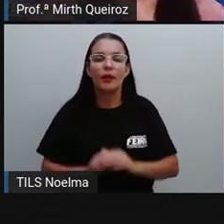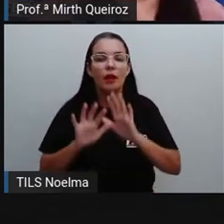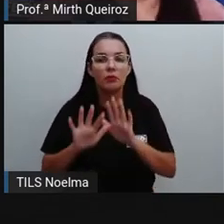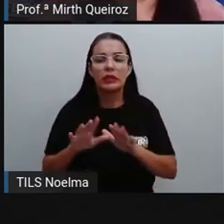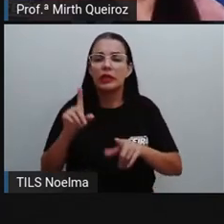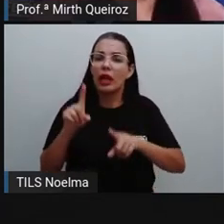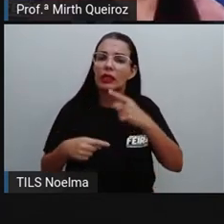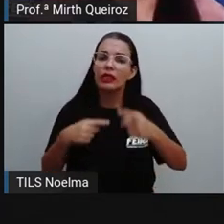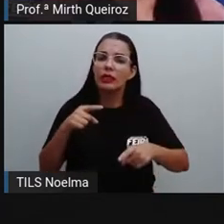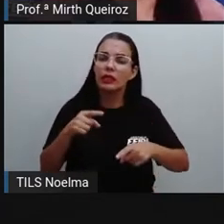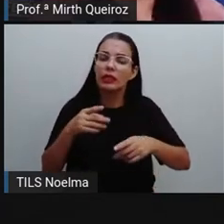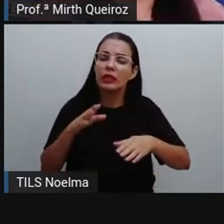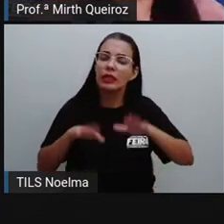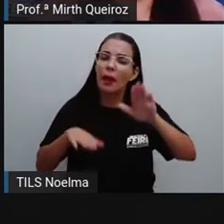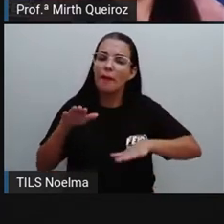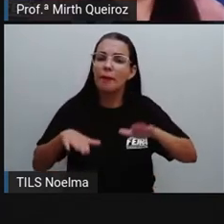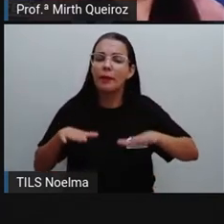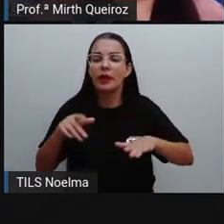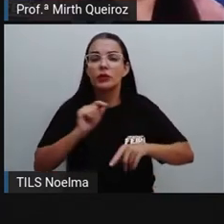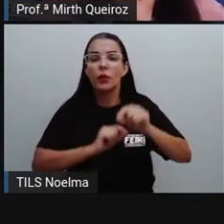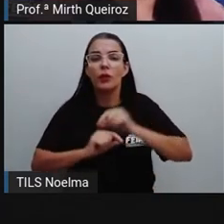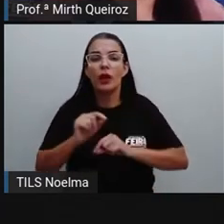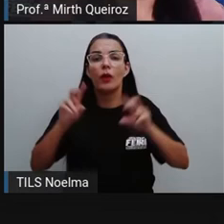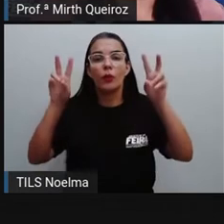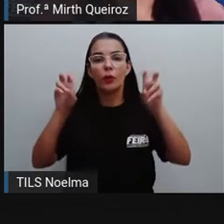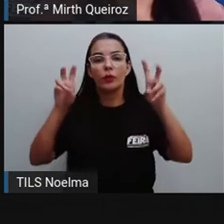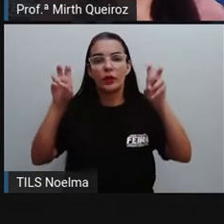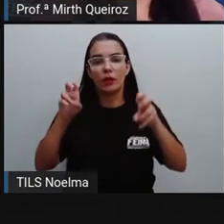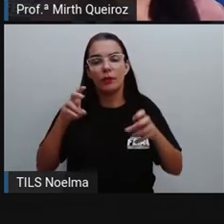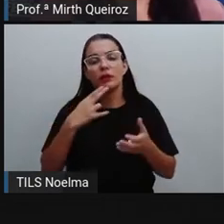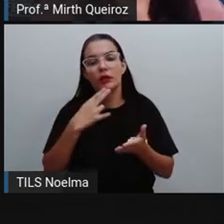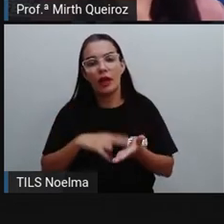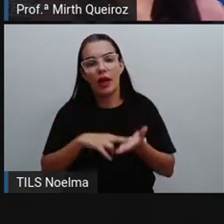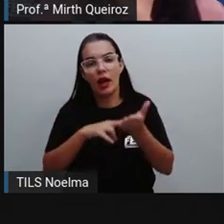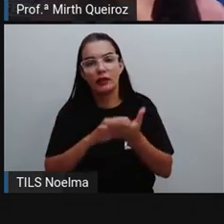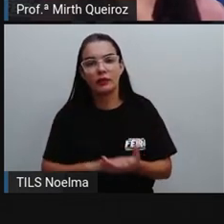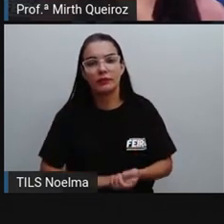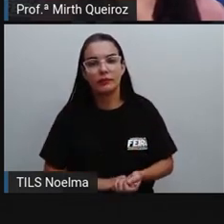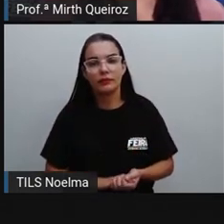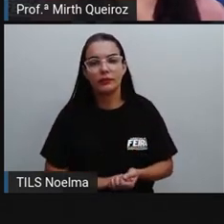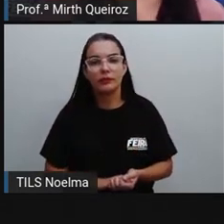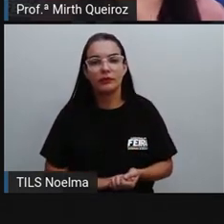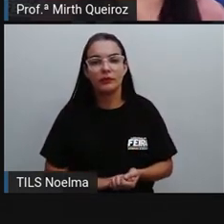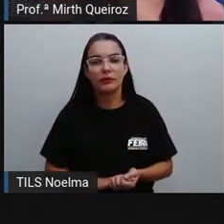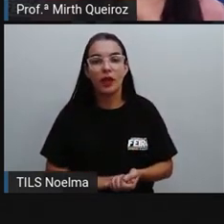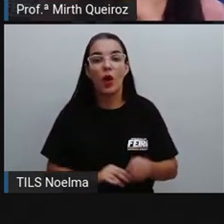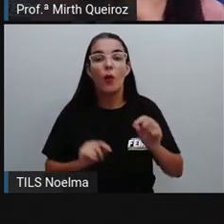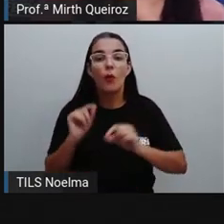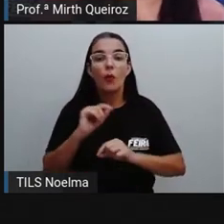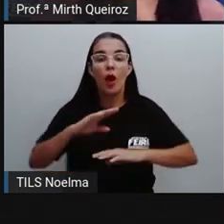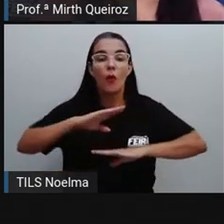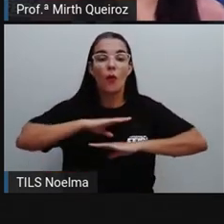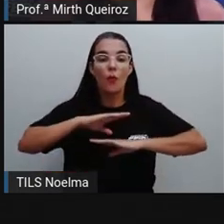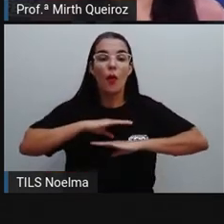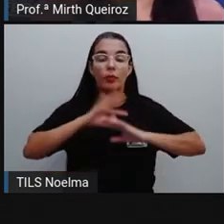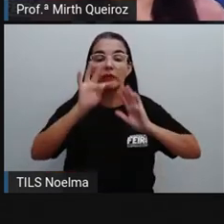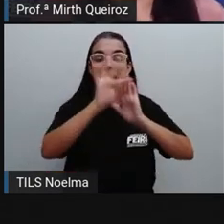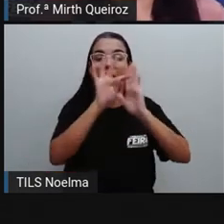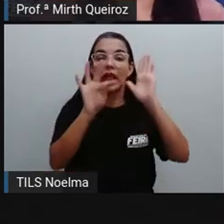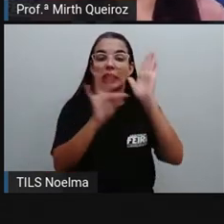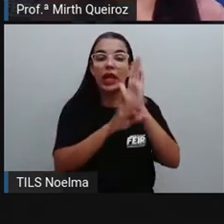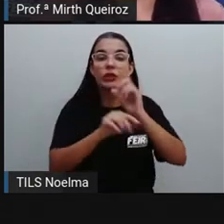depender aí do subtipo, né? De carta. O corpo do texto é onde a mensagem,